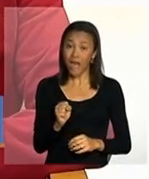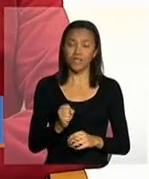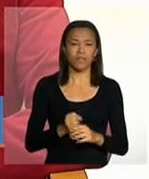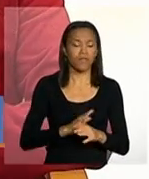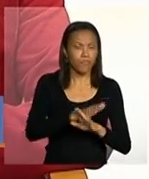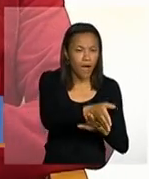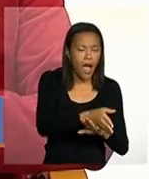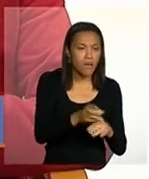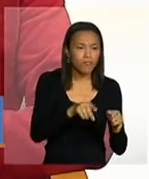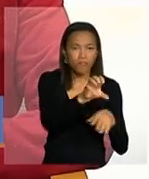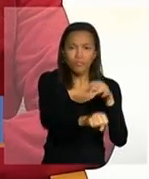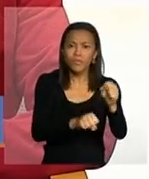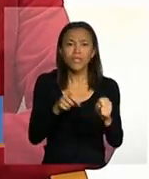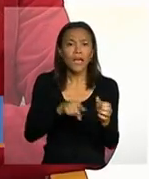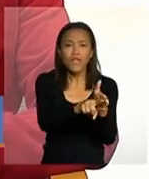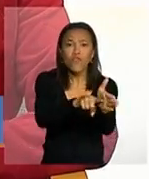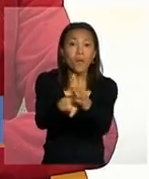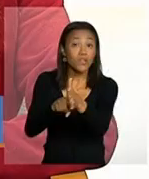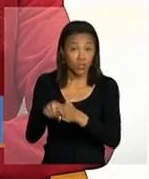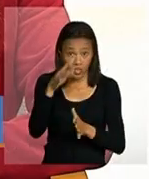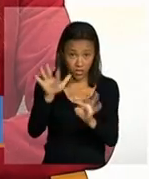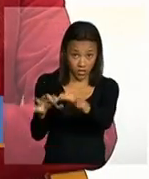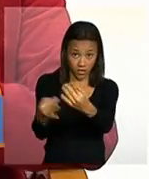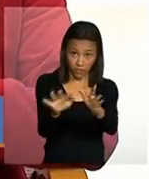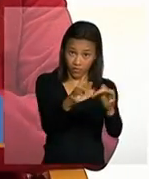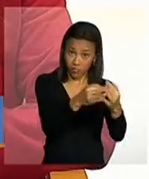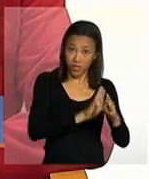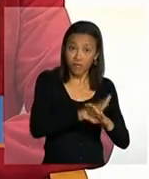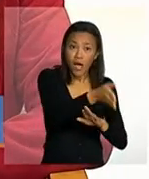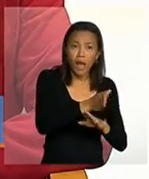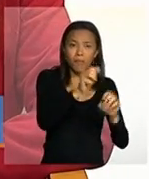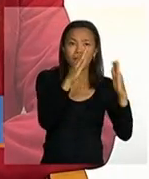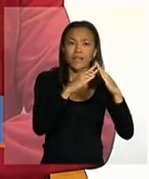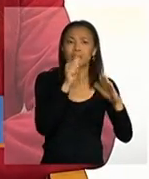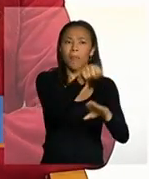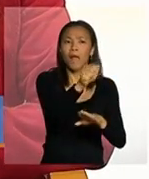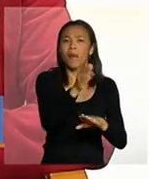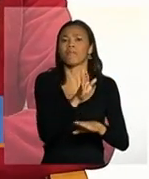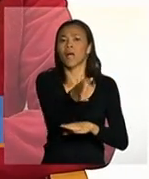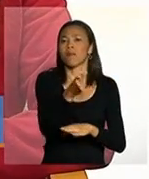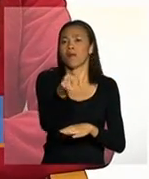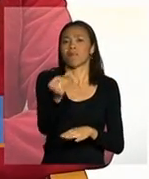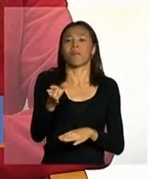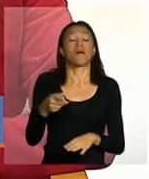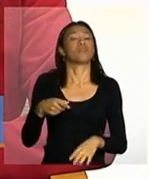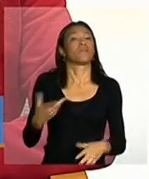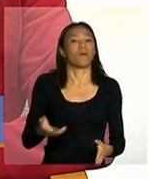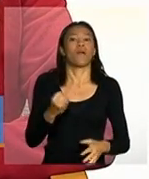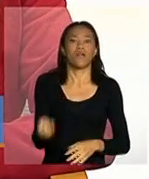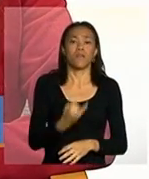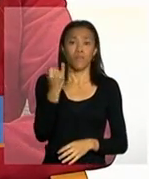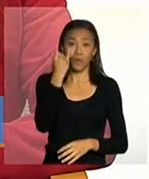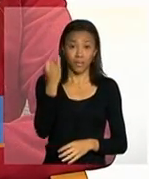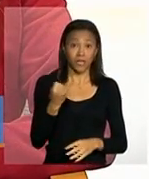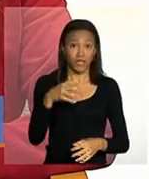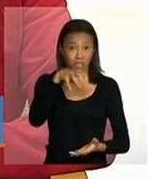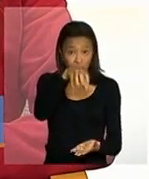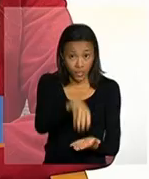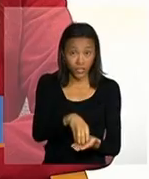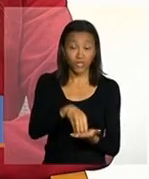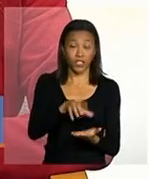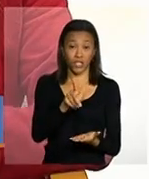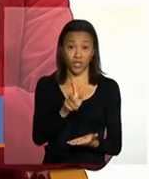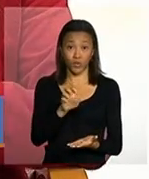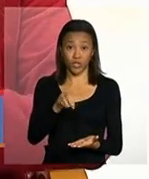registro desse acompanhamento a partir da buscativa no SICOM então é essencial que o gestor municipal do programa Bolsa